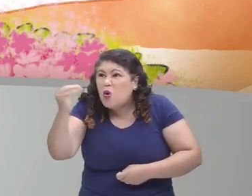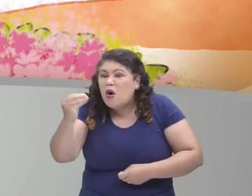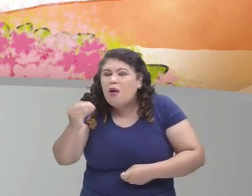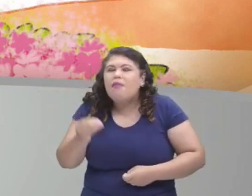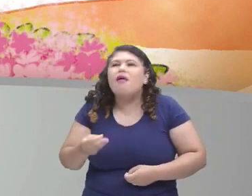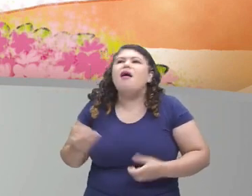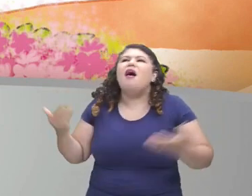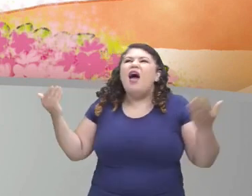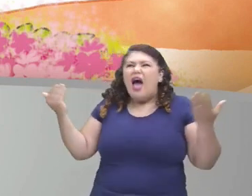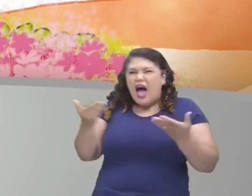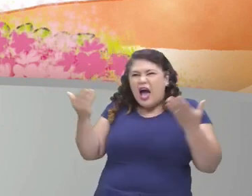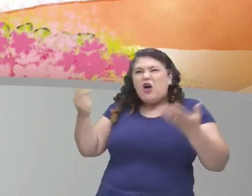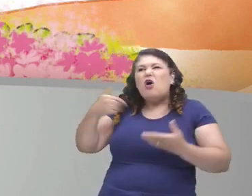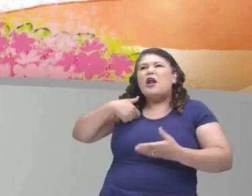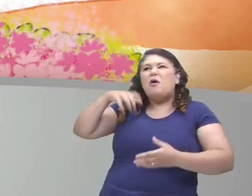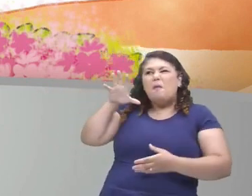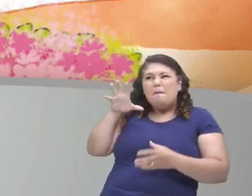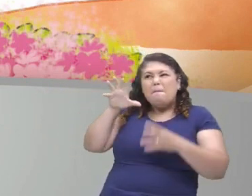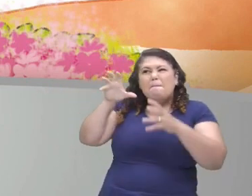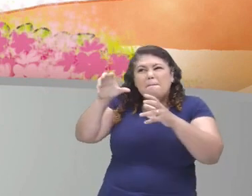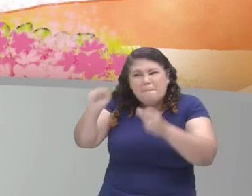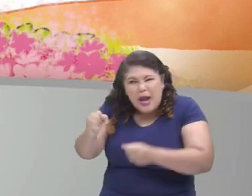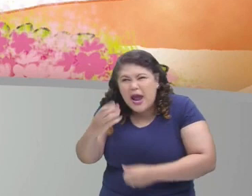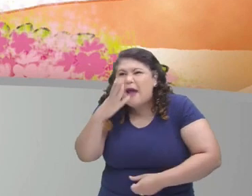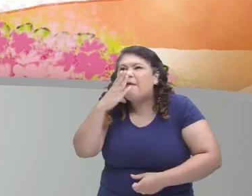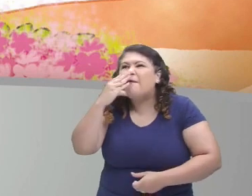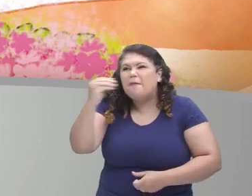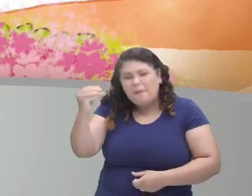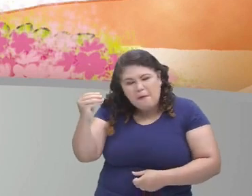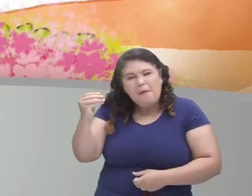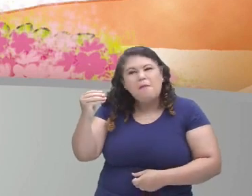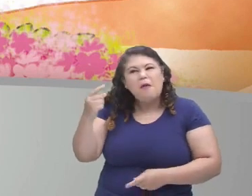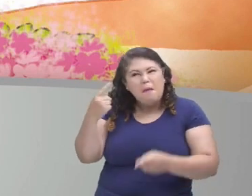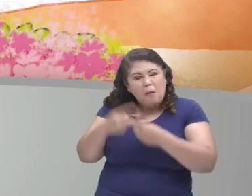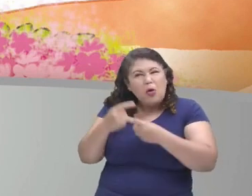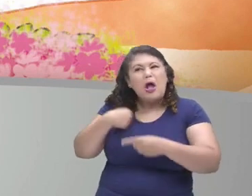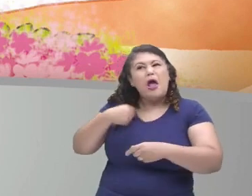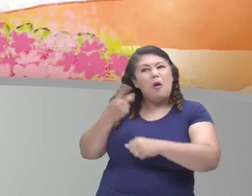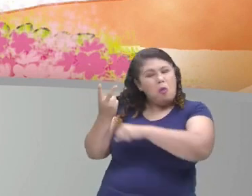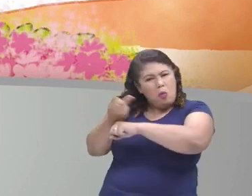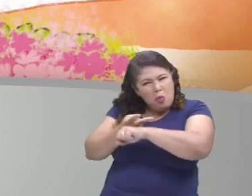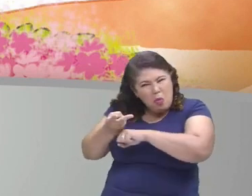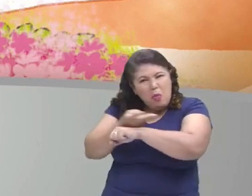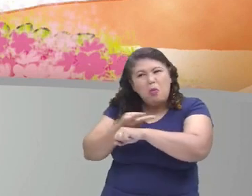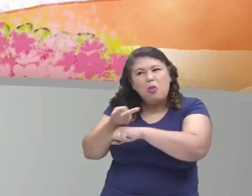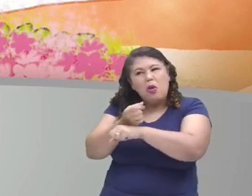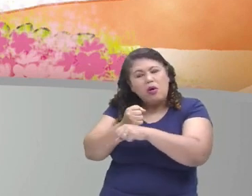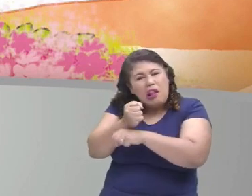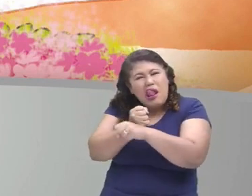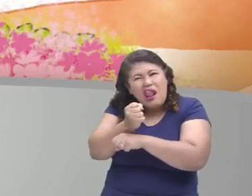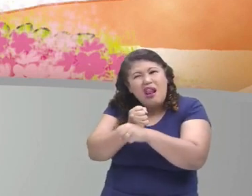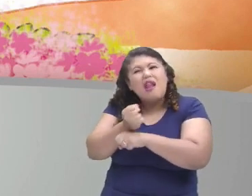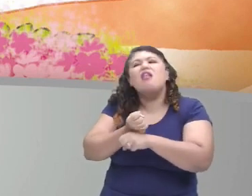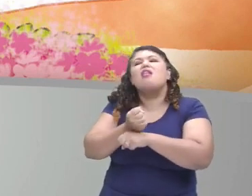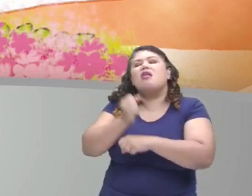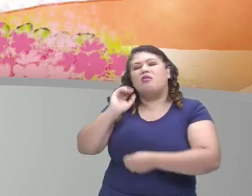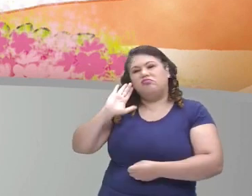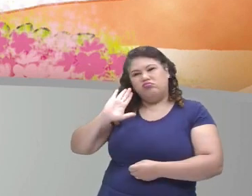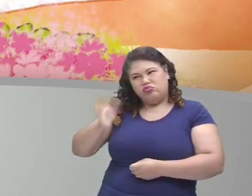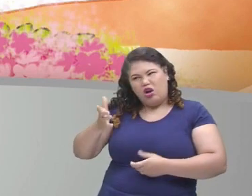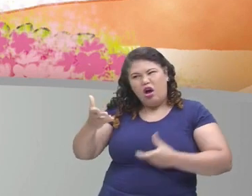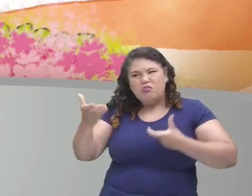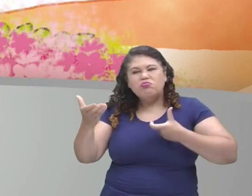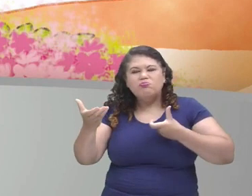Finalmente encontrei o lobo mau. O caçador que estava atrás desse